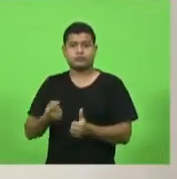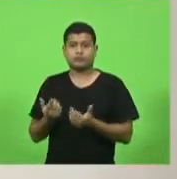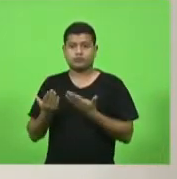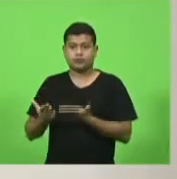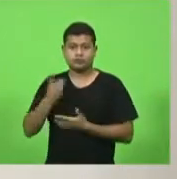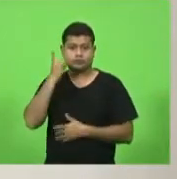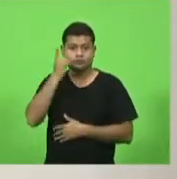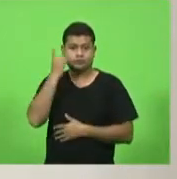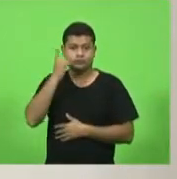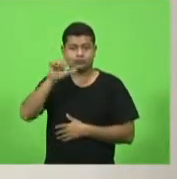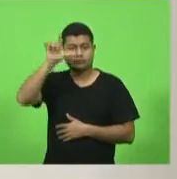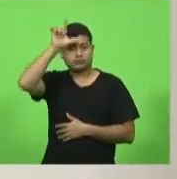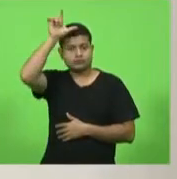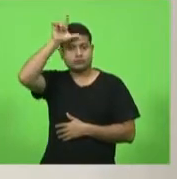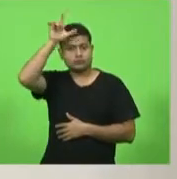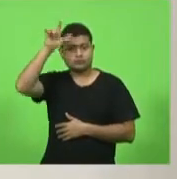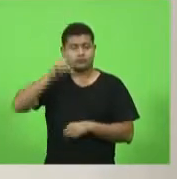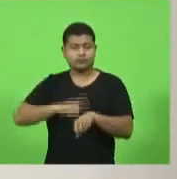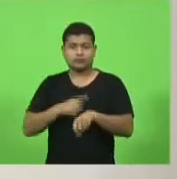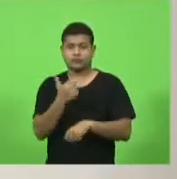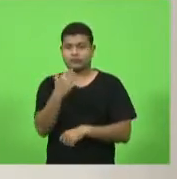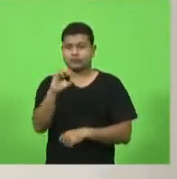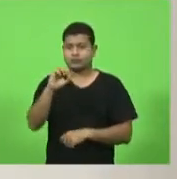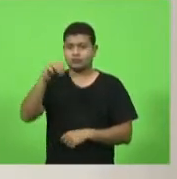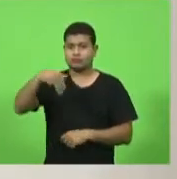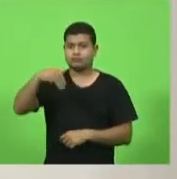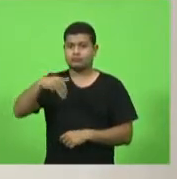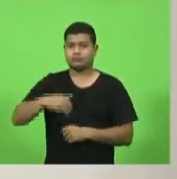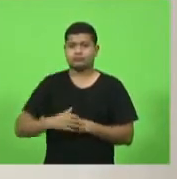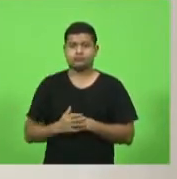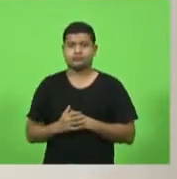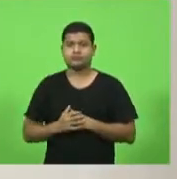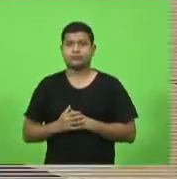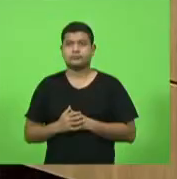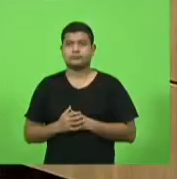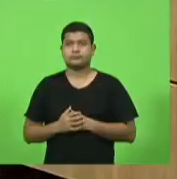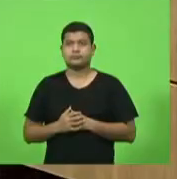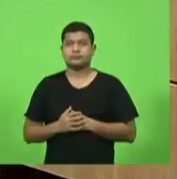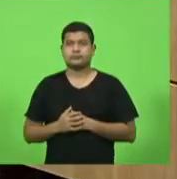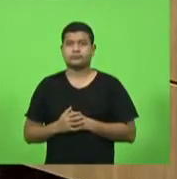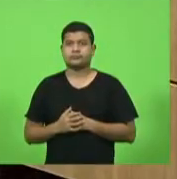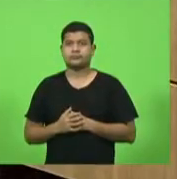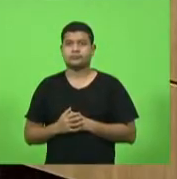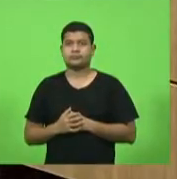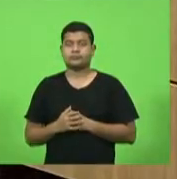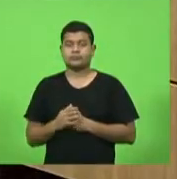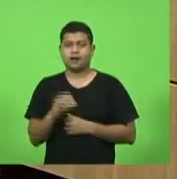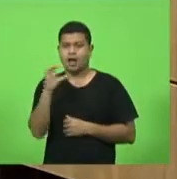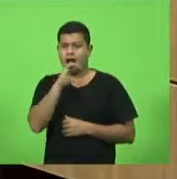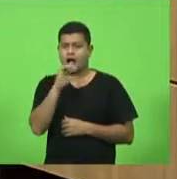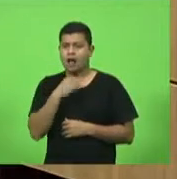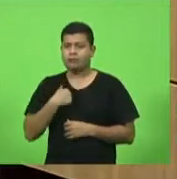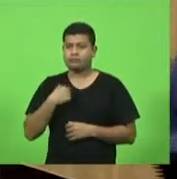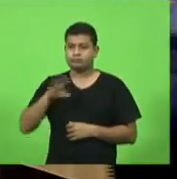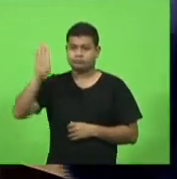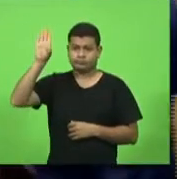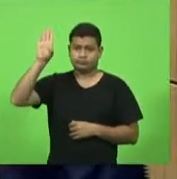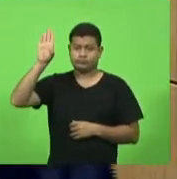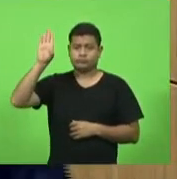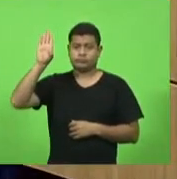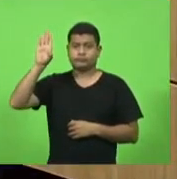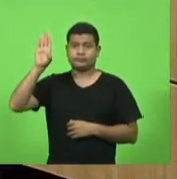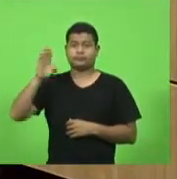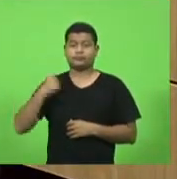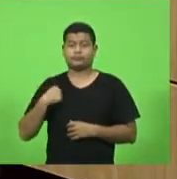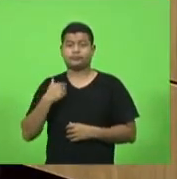Sargento Lima, por 10 minutos, deputado. Se me permite, só pela ordem, senhor presidente, antes do pronunciamento do colega,